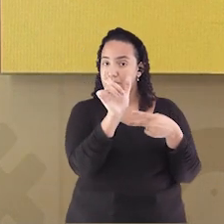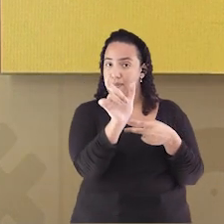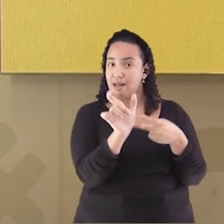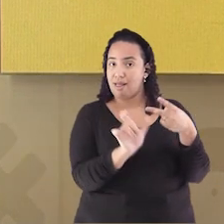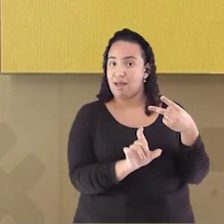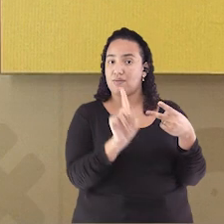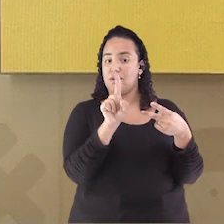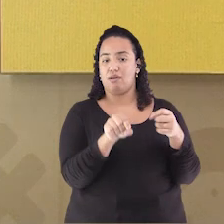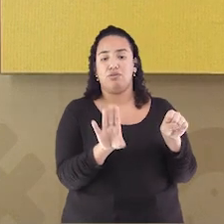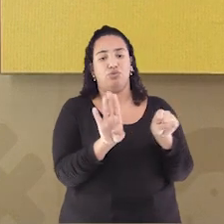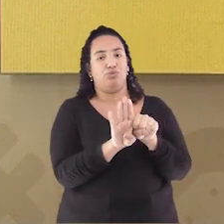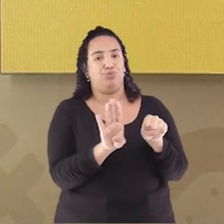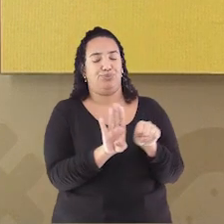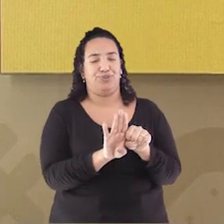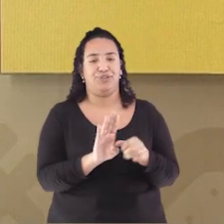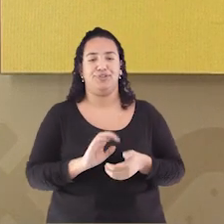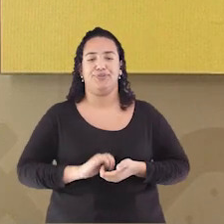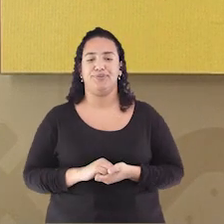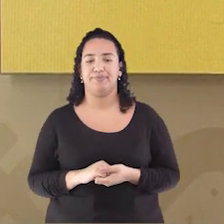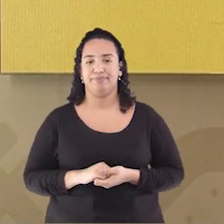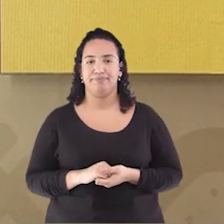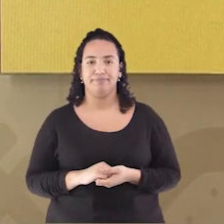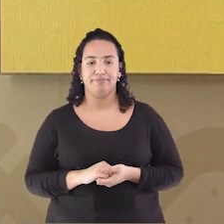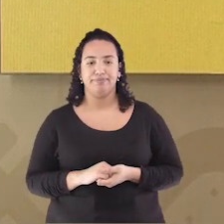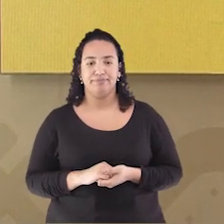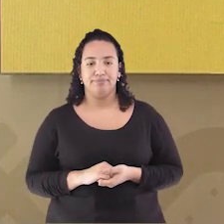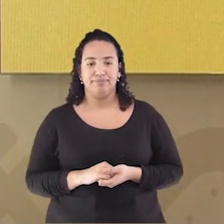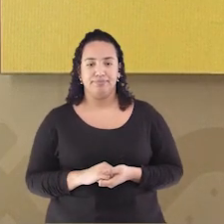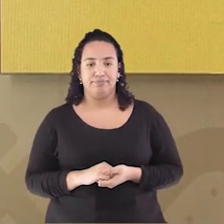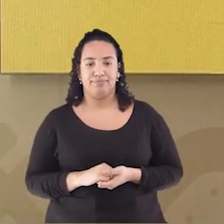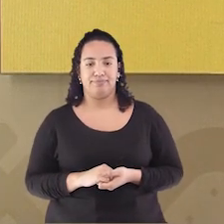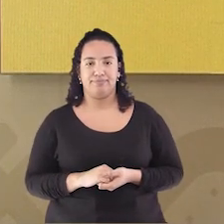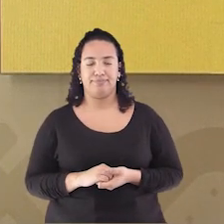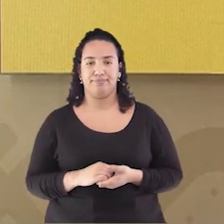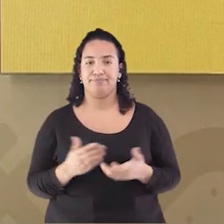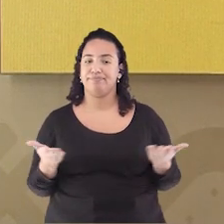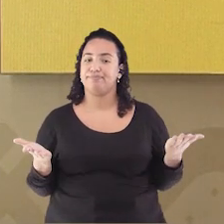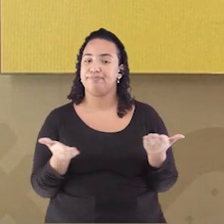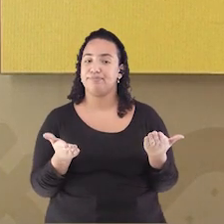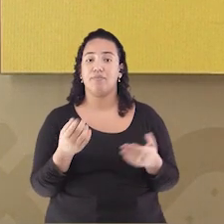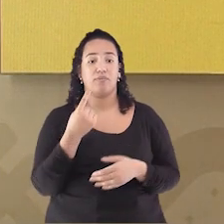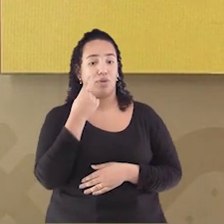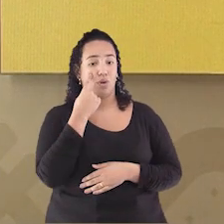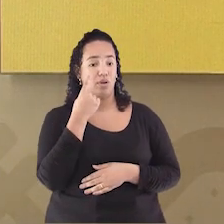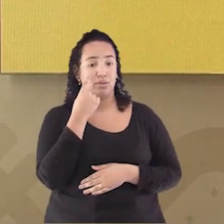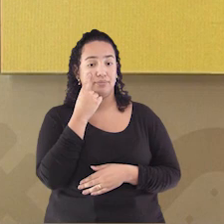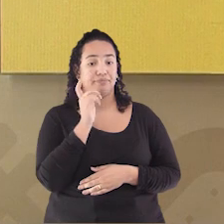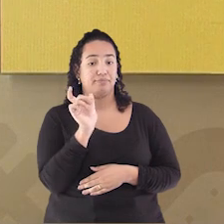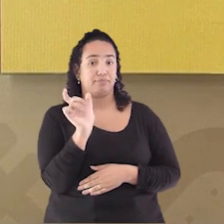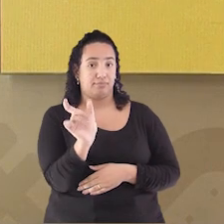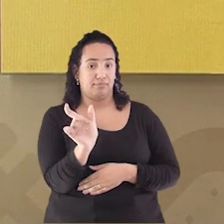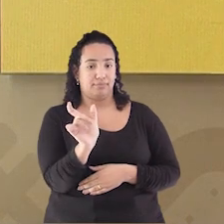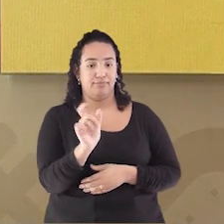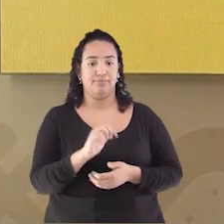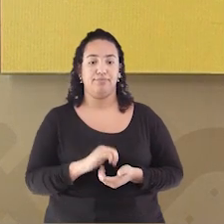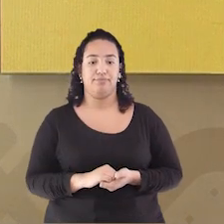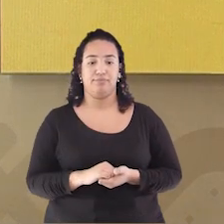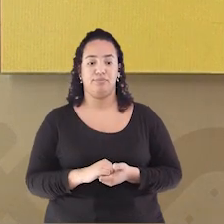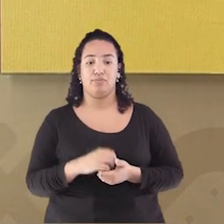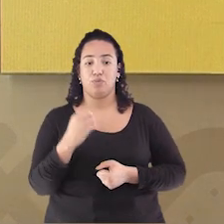palavras São substantivos Observe agora As palavras